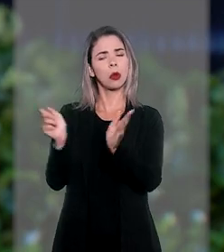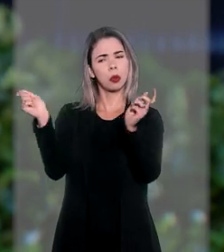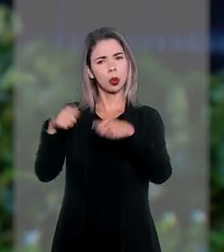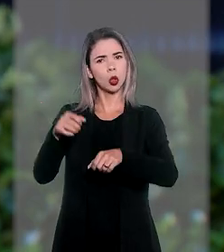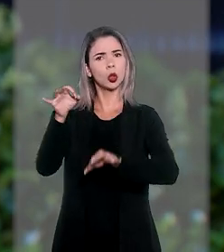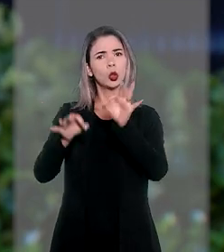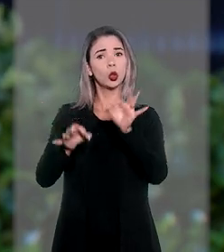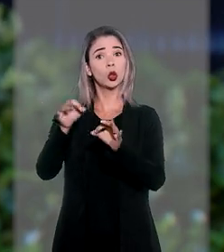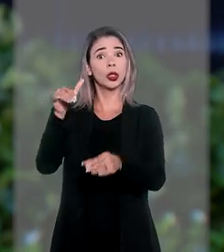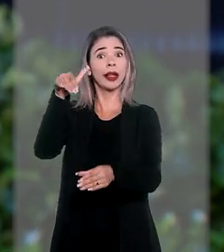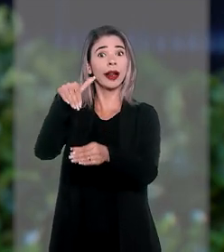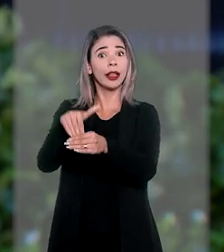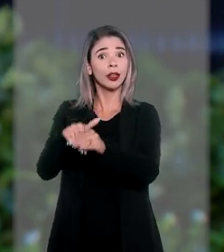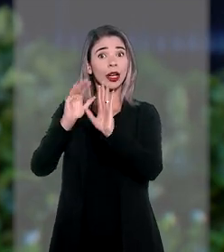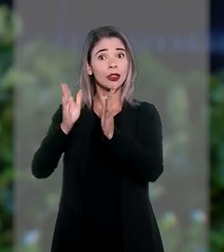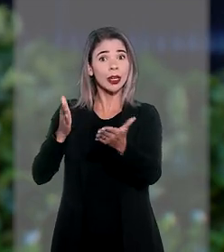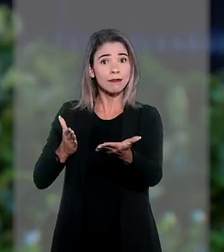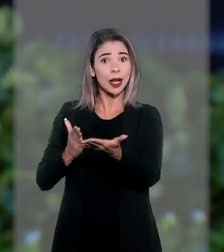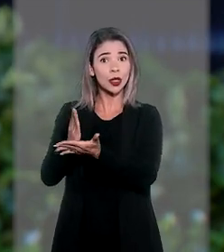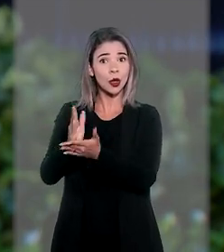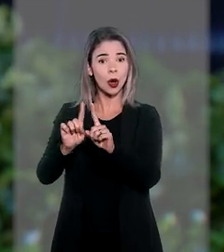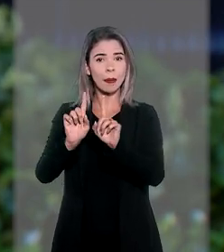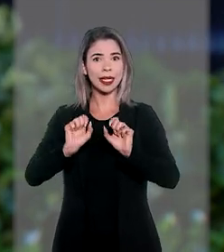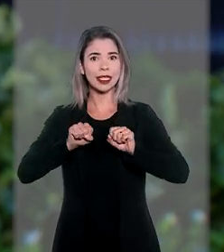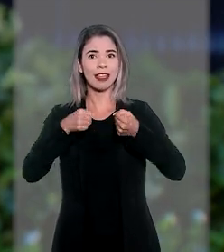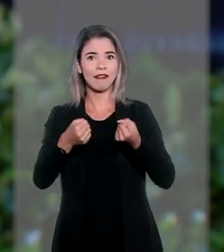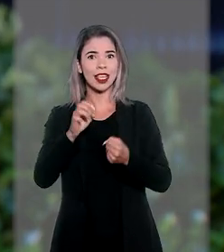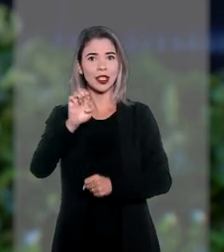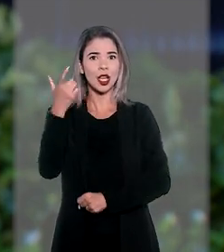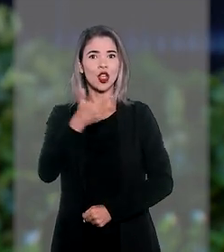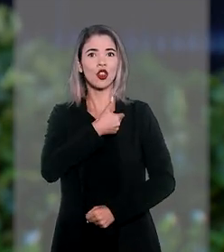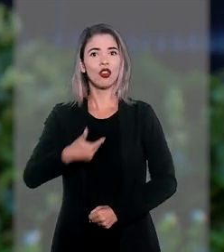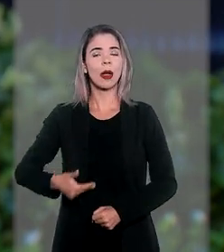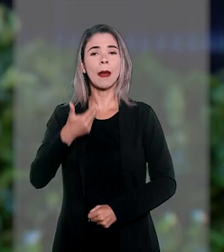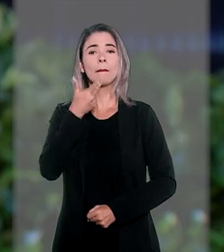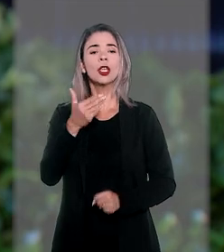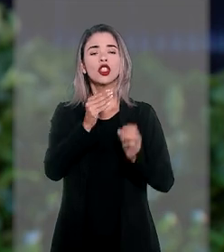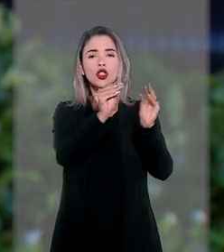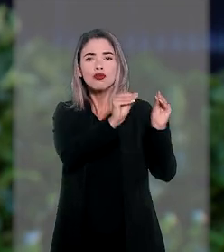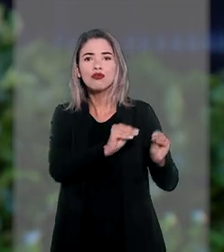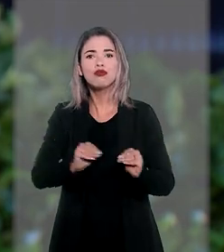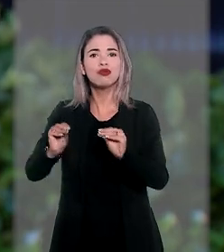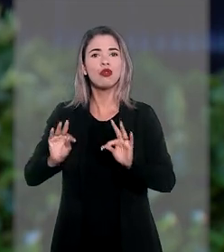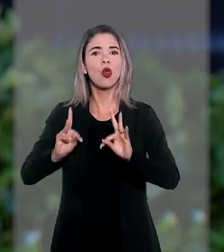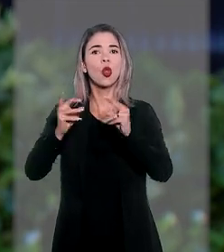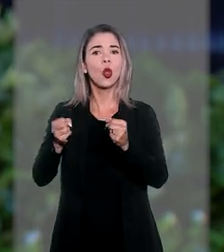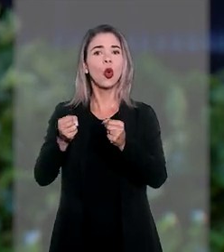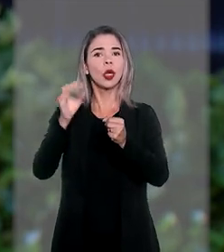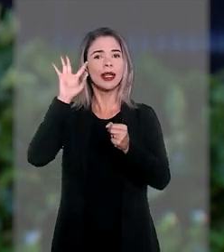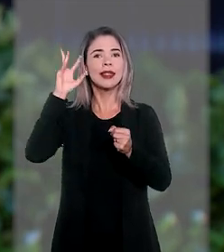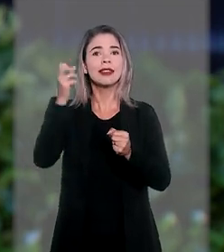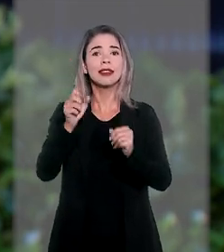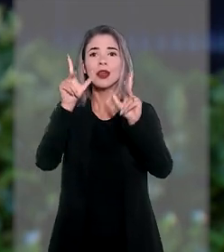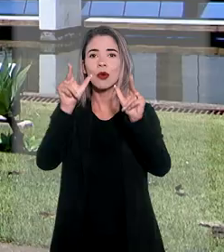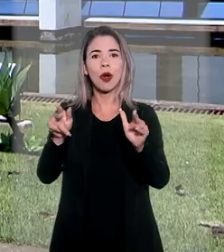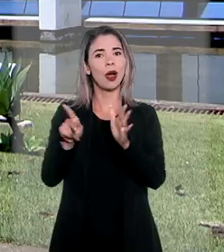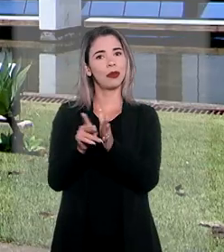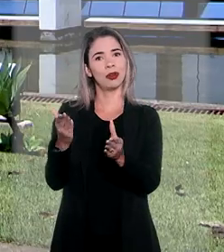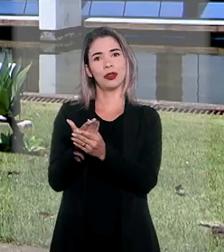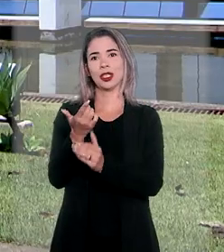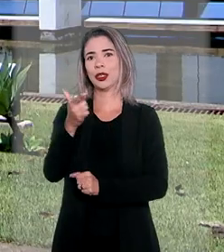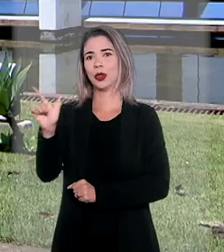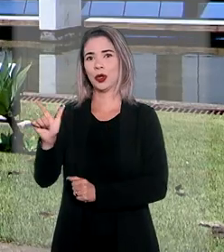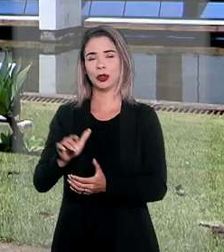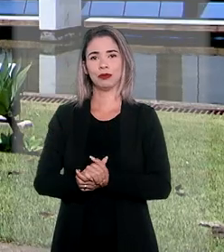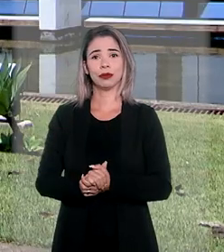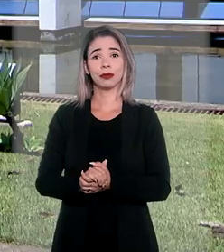competência da justiça eleitoral, a defesa do ex-governador pediu a extensão dos efeitos da decisão judicial. O